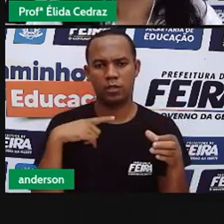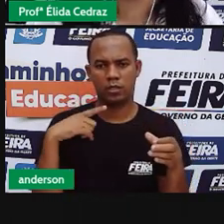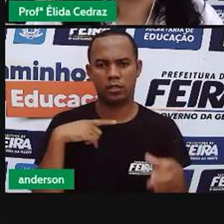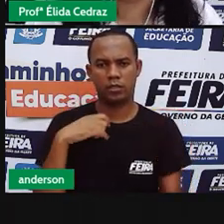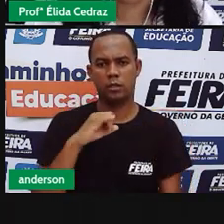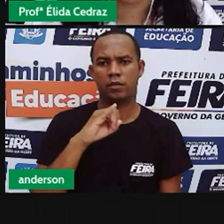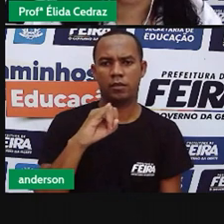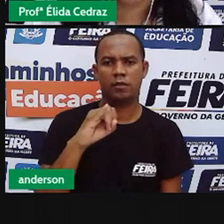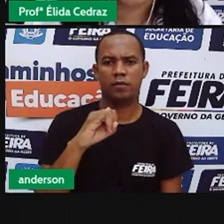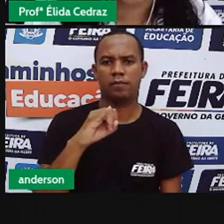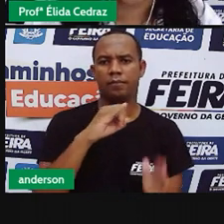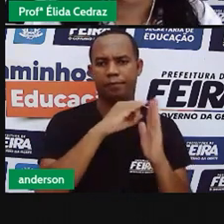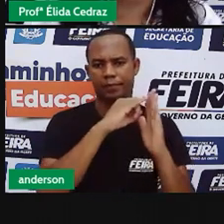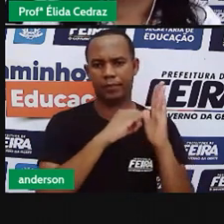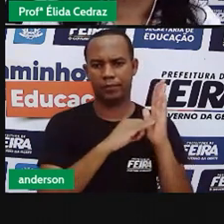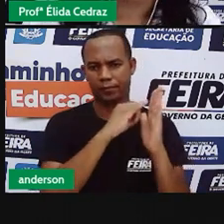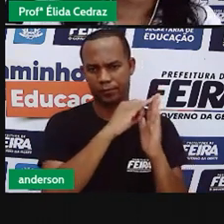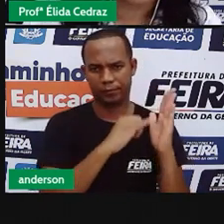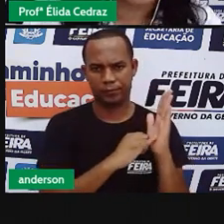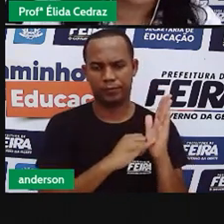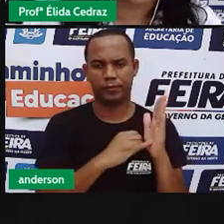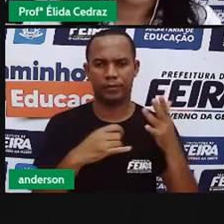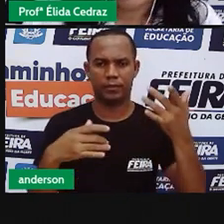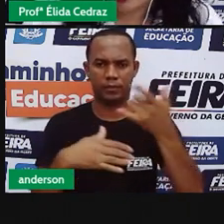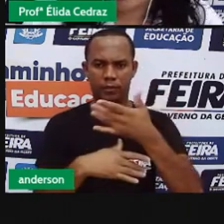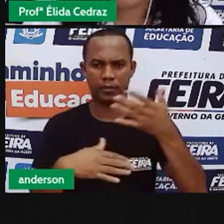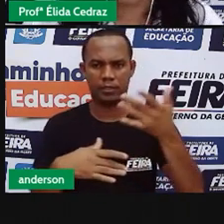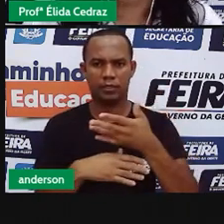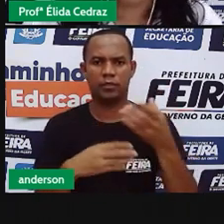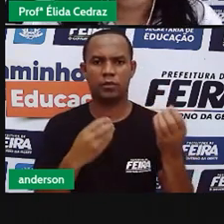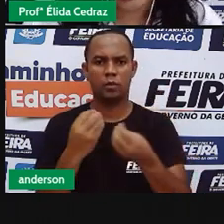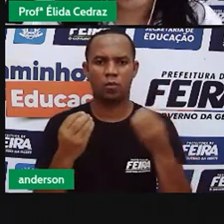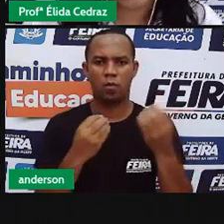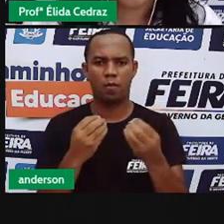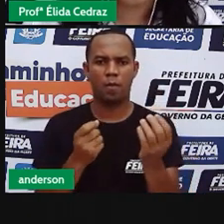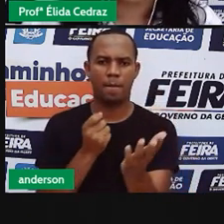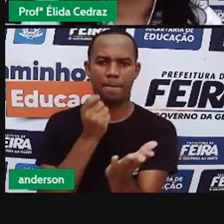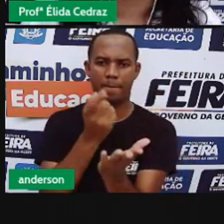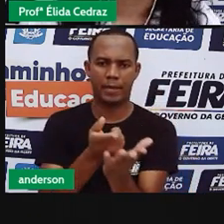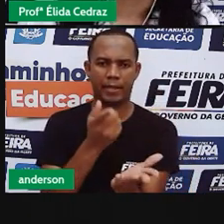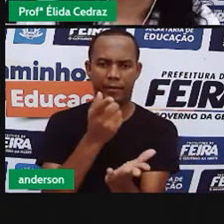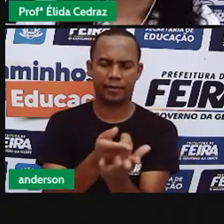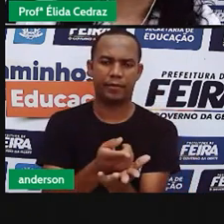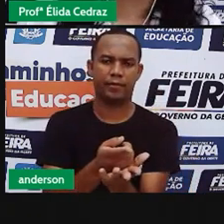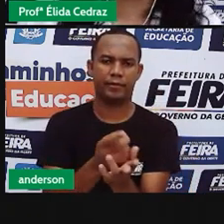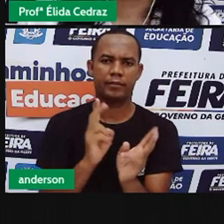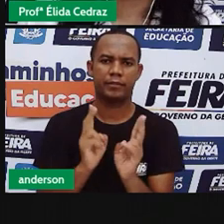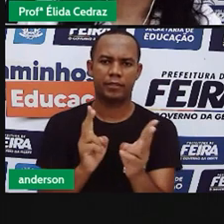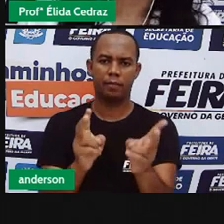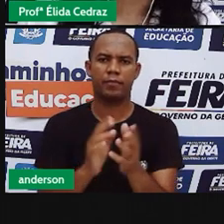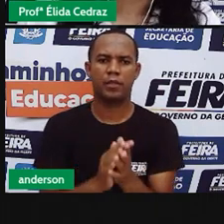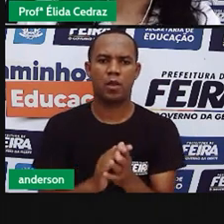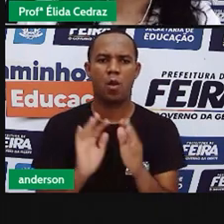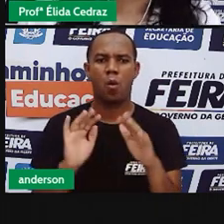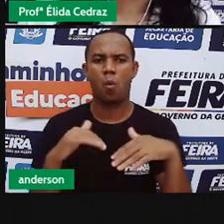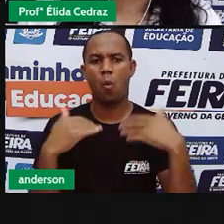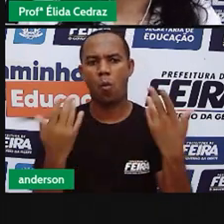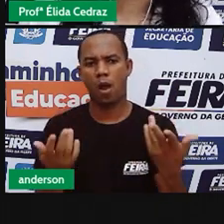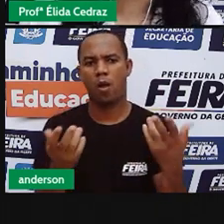para melhoria da cidade. O IPTU é um imposto. Qual é a